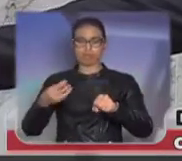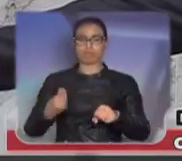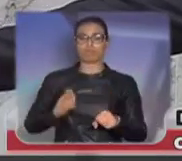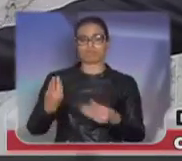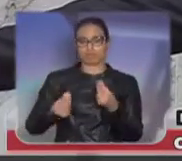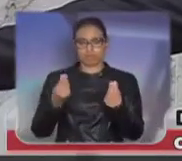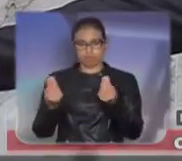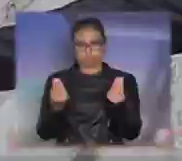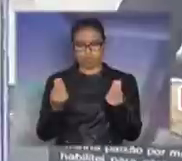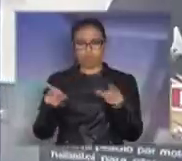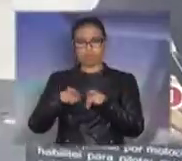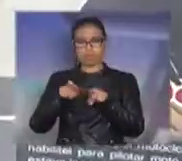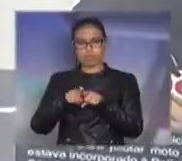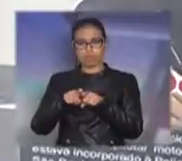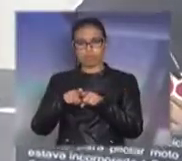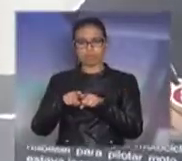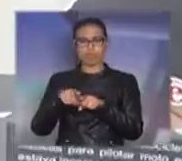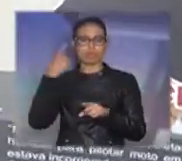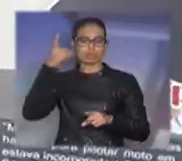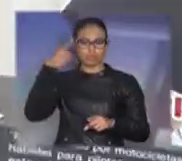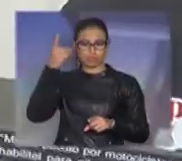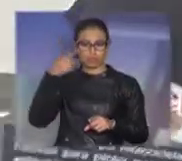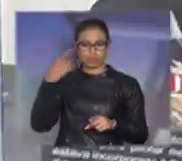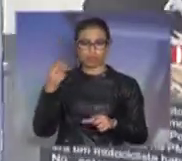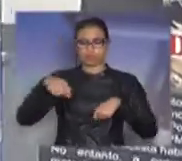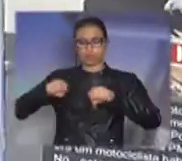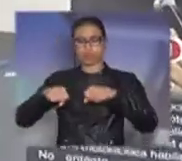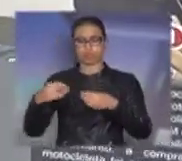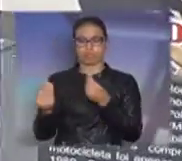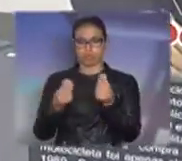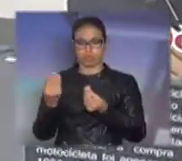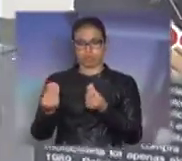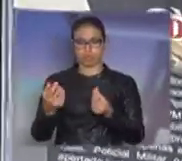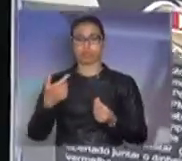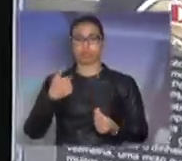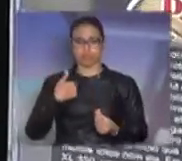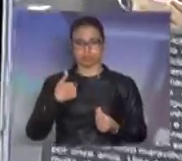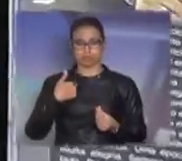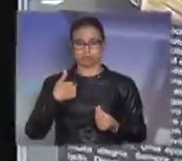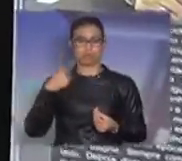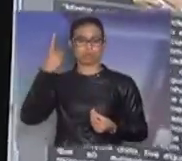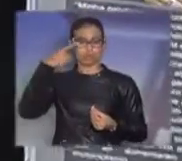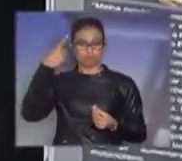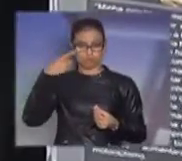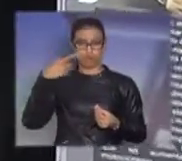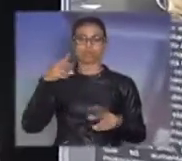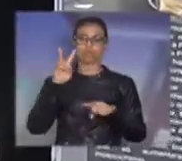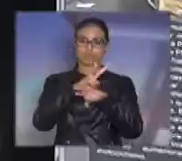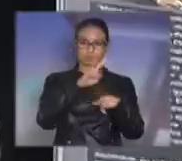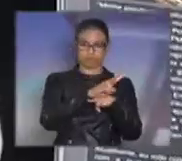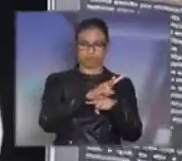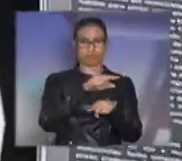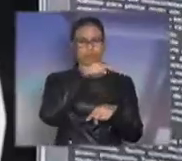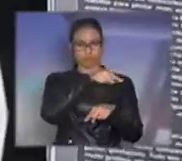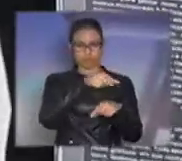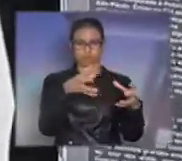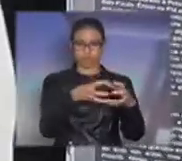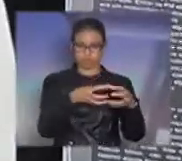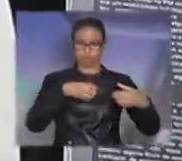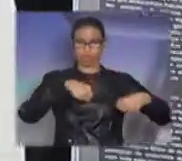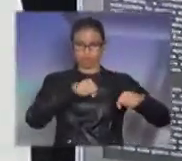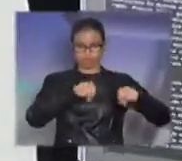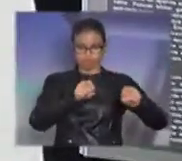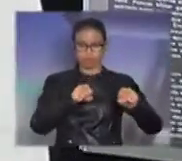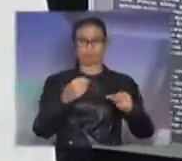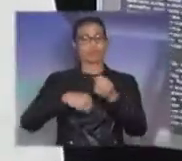Então dizer que, como deputado, nós já presidimos aqui a frente parlamentar em defesa do motociclista, também o ano